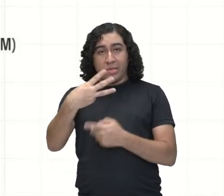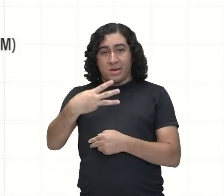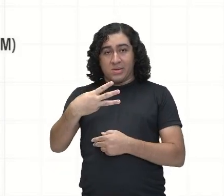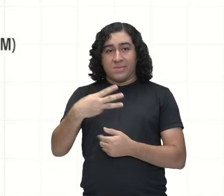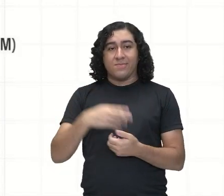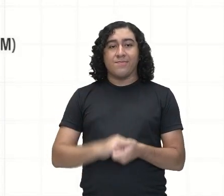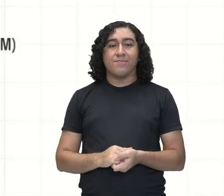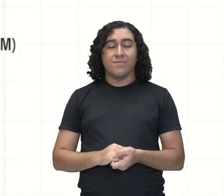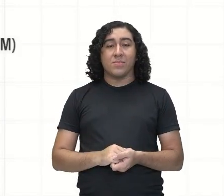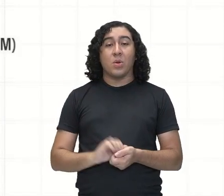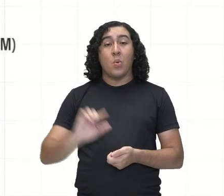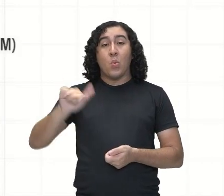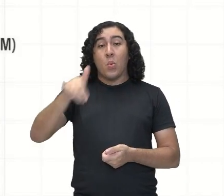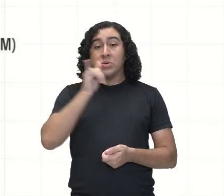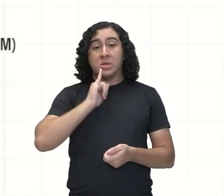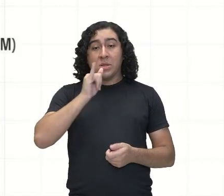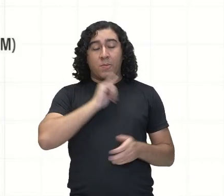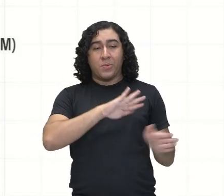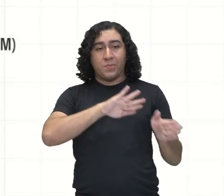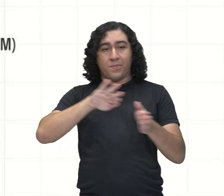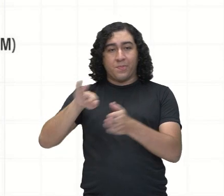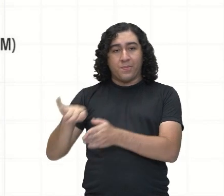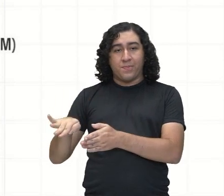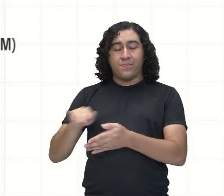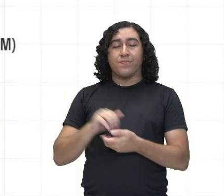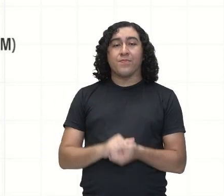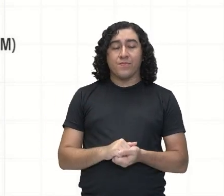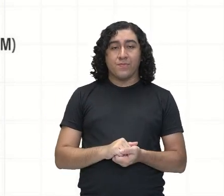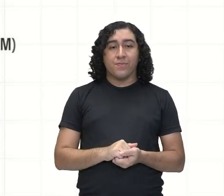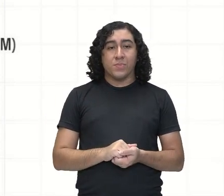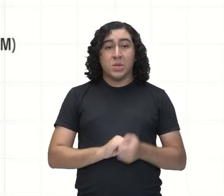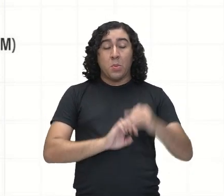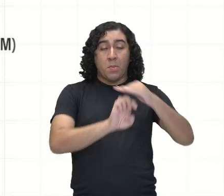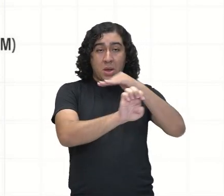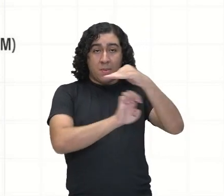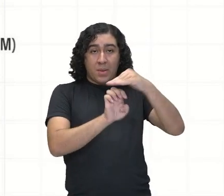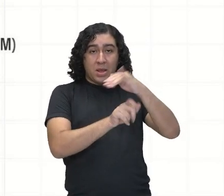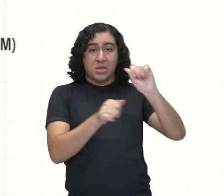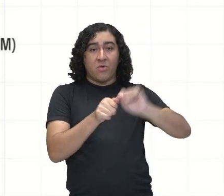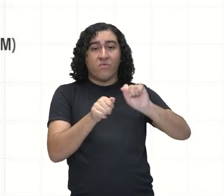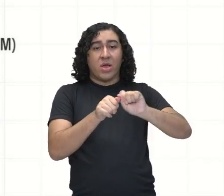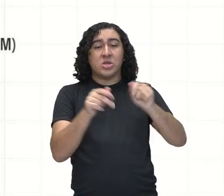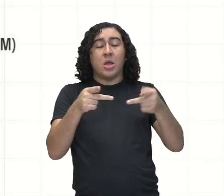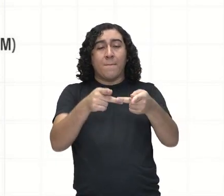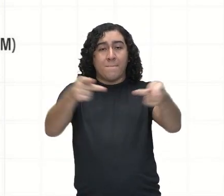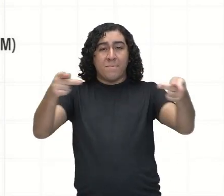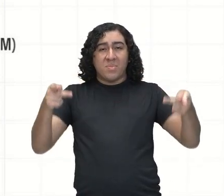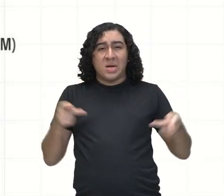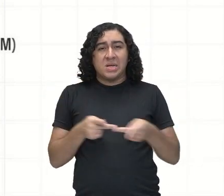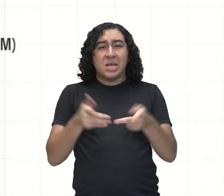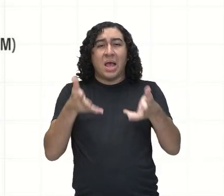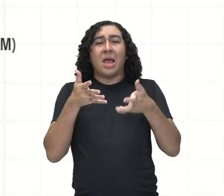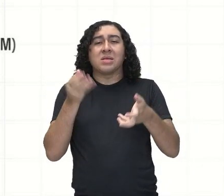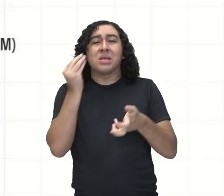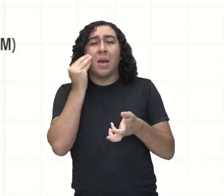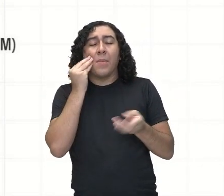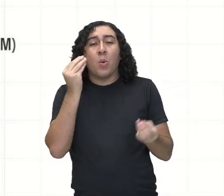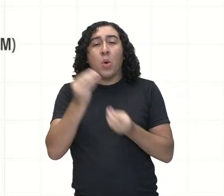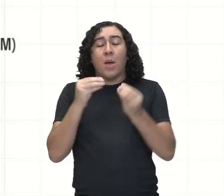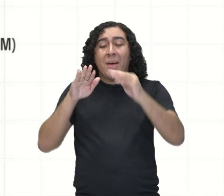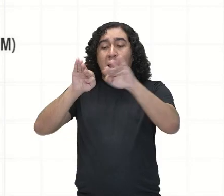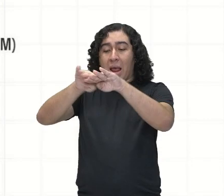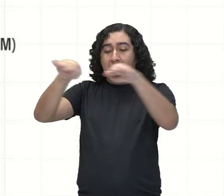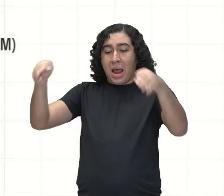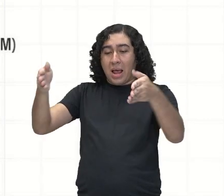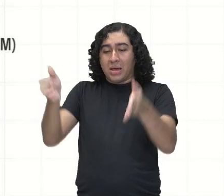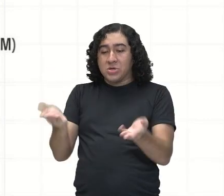Vamos para um outro problema. Um fabricante de pizza está projetando uma nova embalagem para suas pizzas redondas.